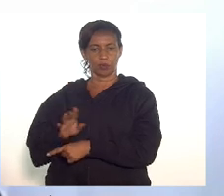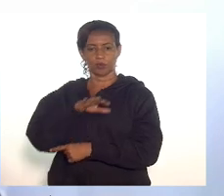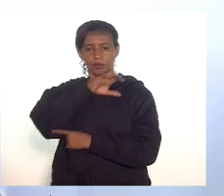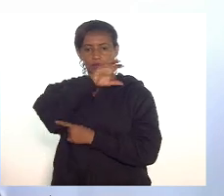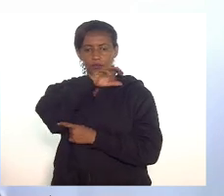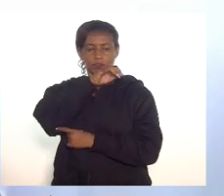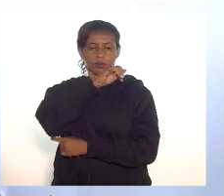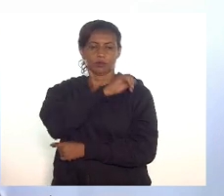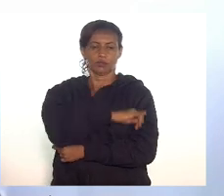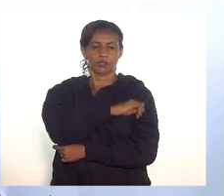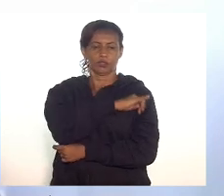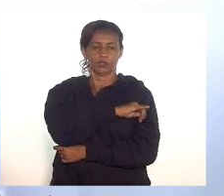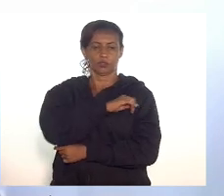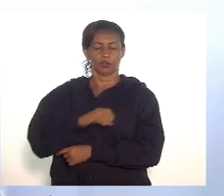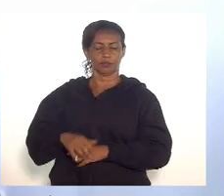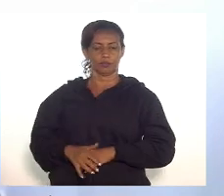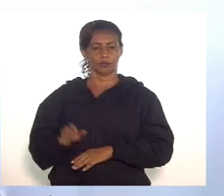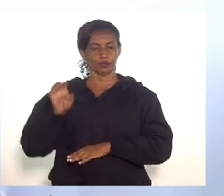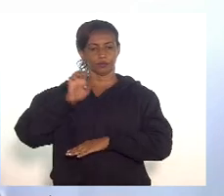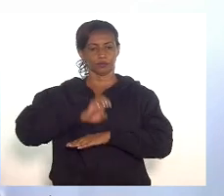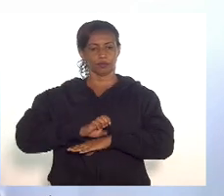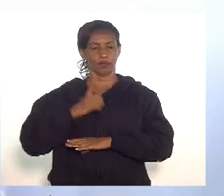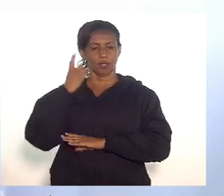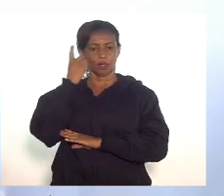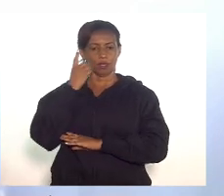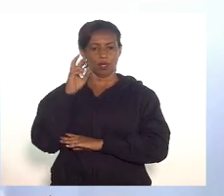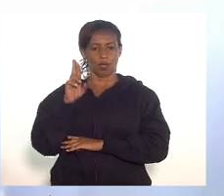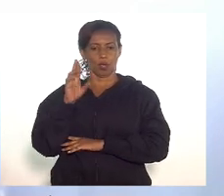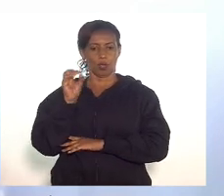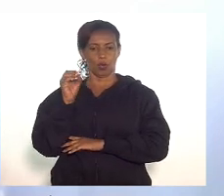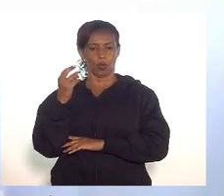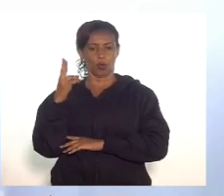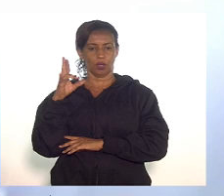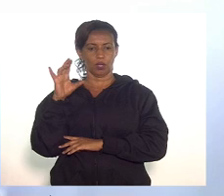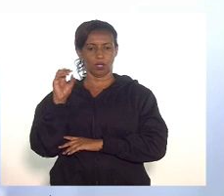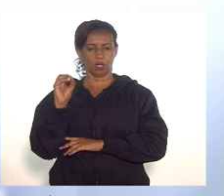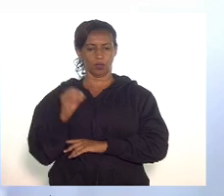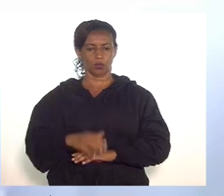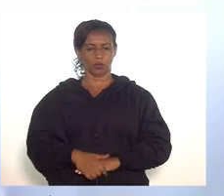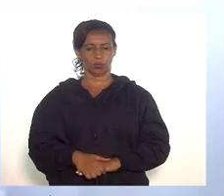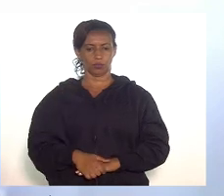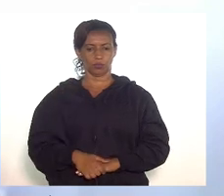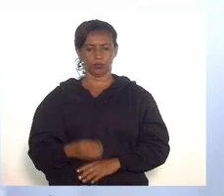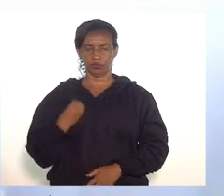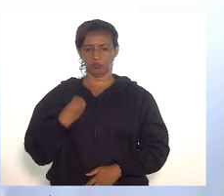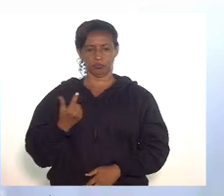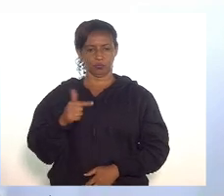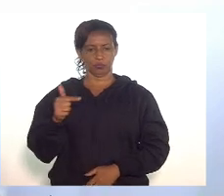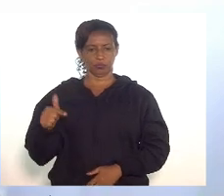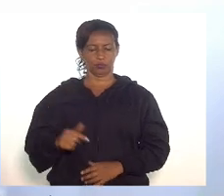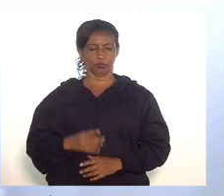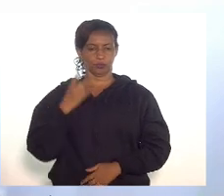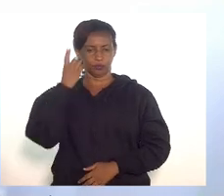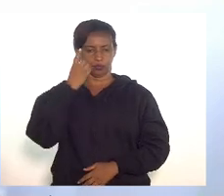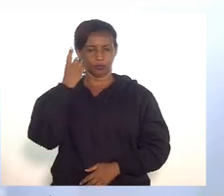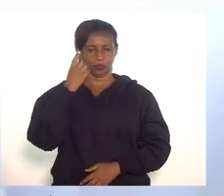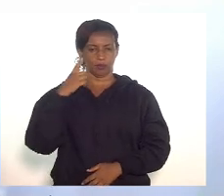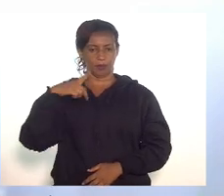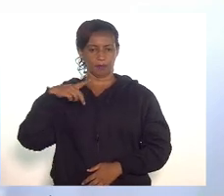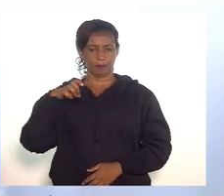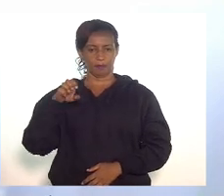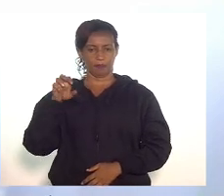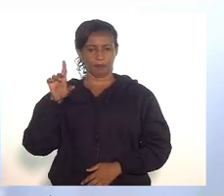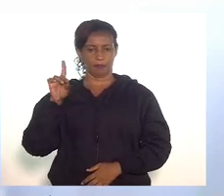do Estado do Rio de Janeiro, deputado Rodrigo Amonim. Não se encontrando presente, deputado Pedro